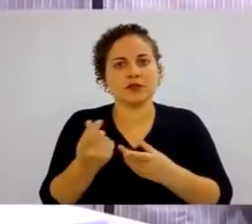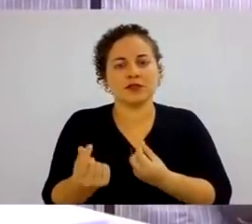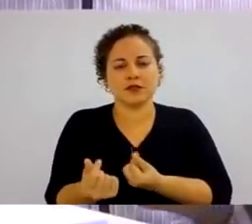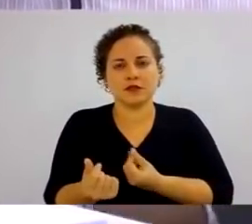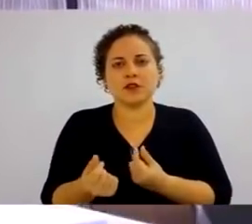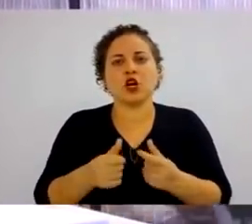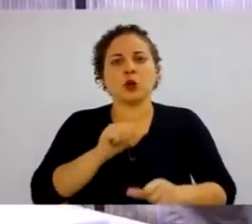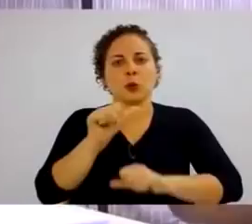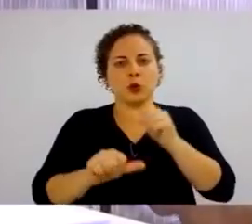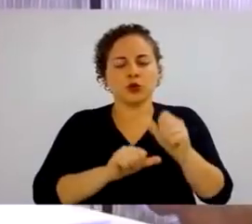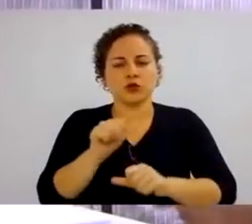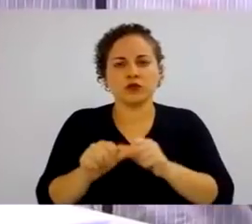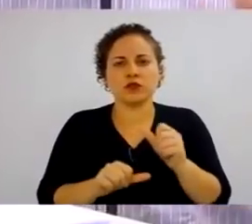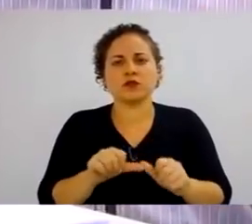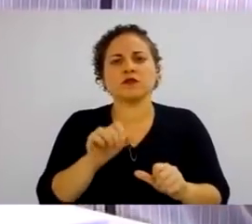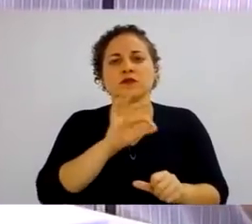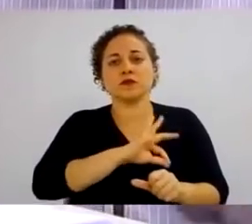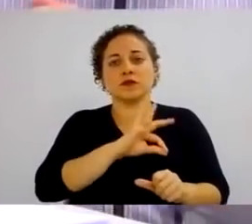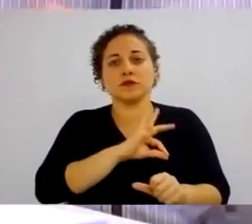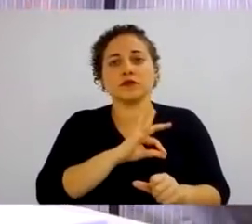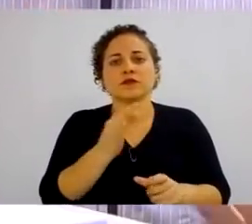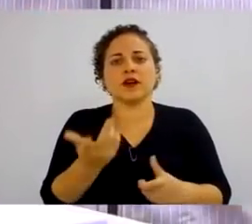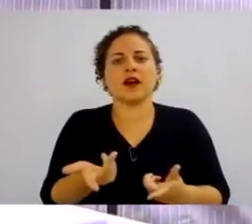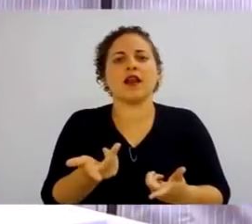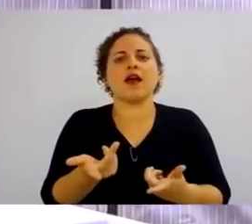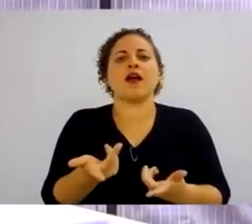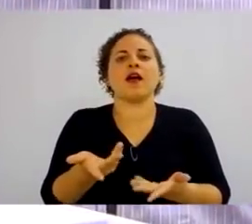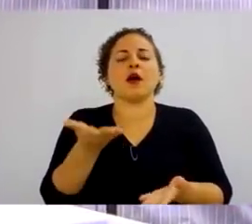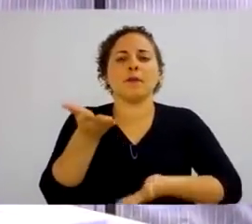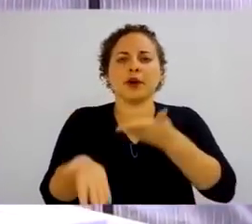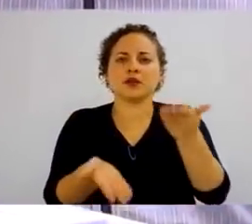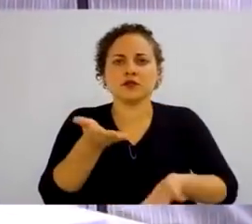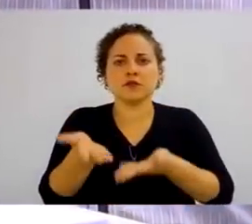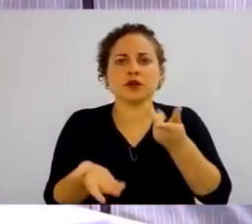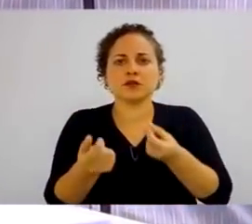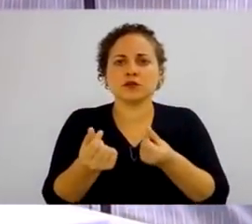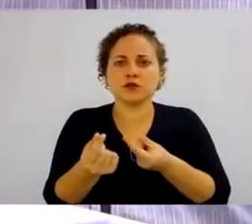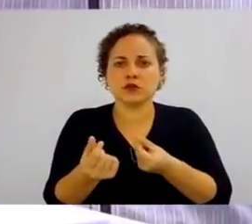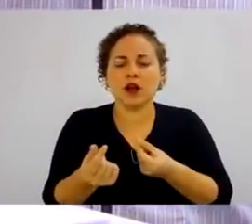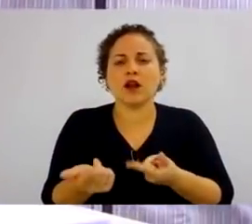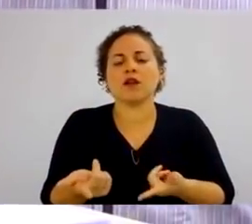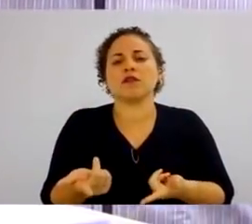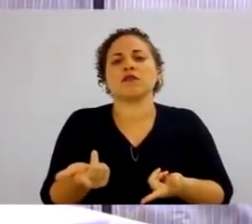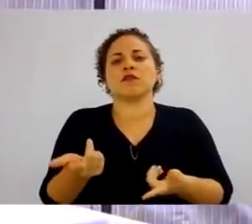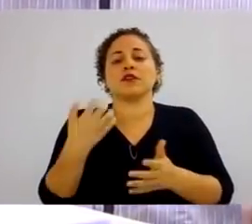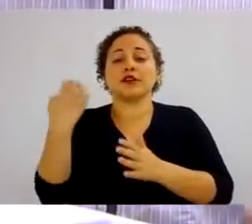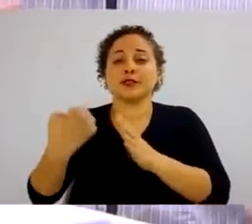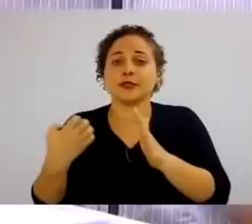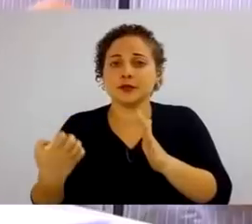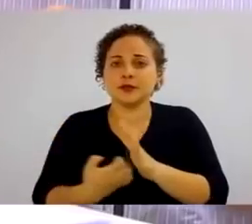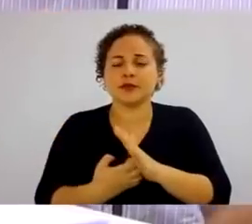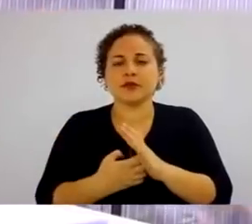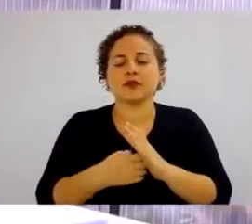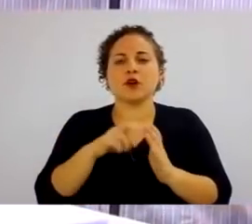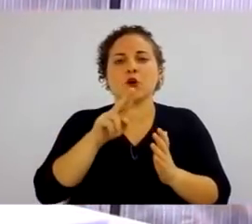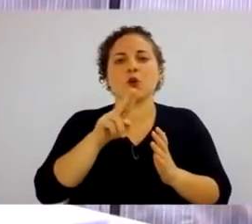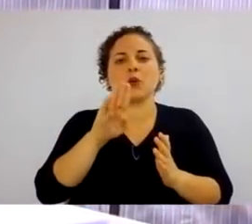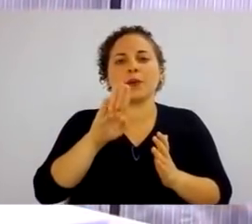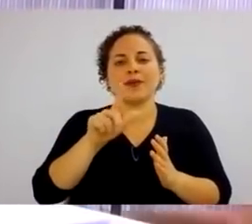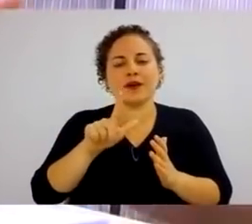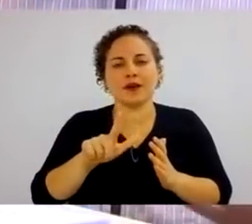bonificações, as gratificações, a participação nos lucros da empresa, que é o PL. E existem os